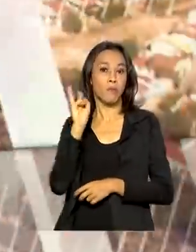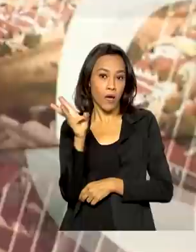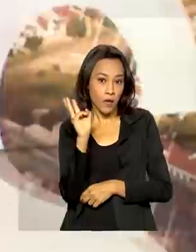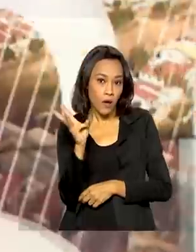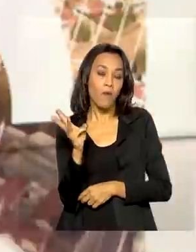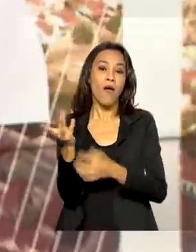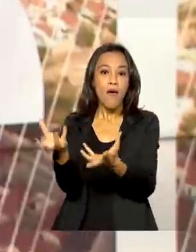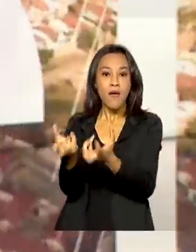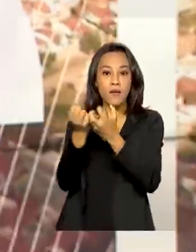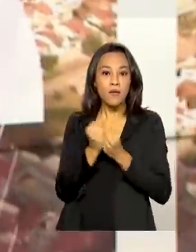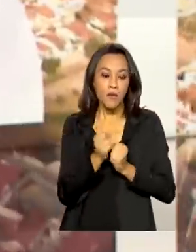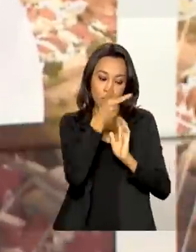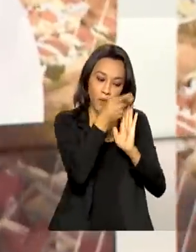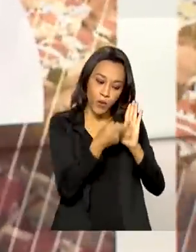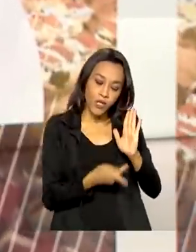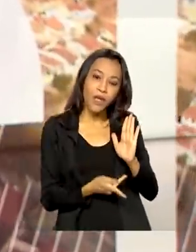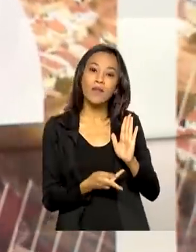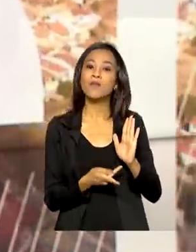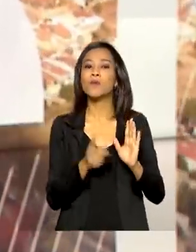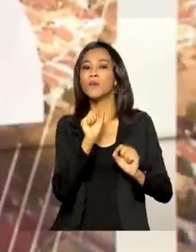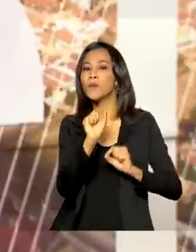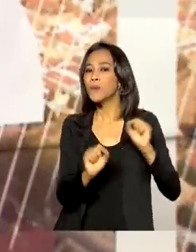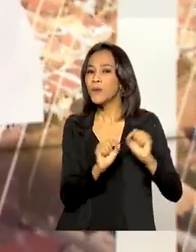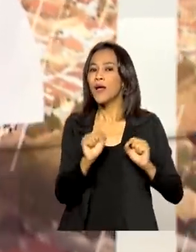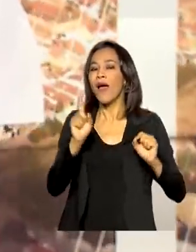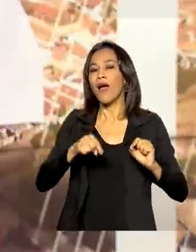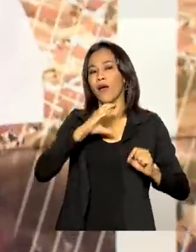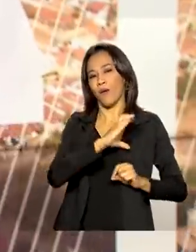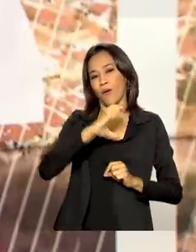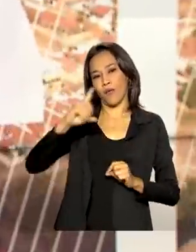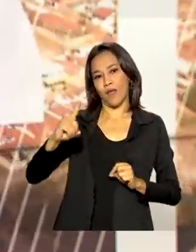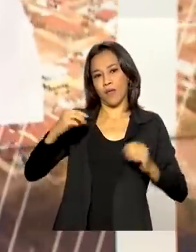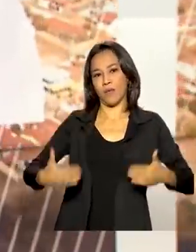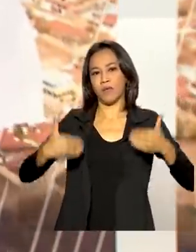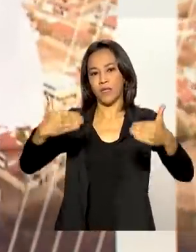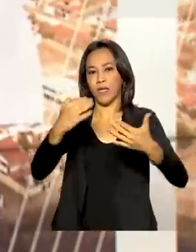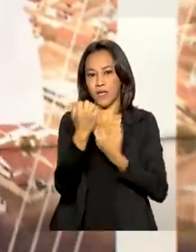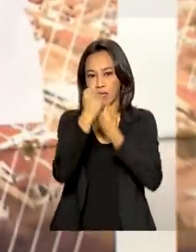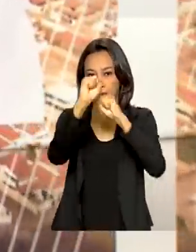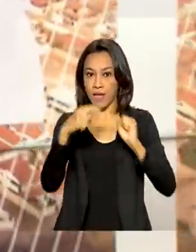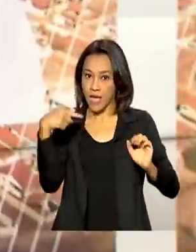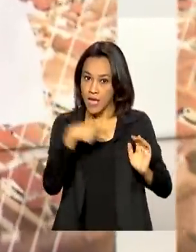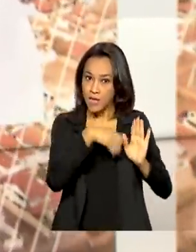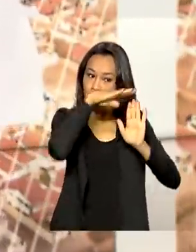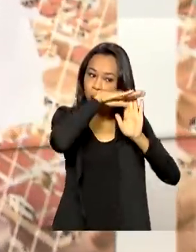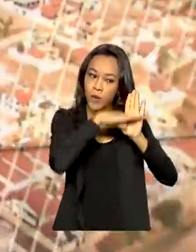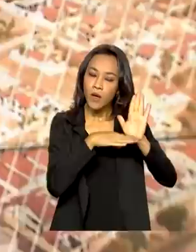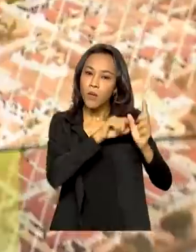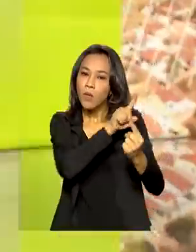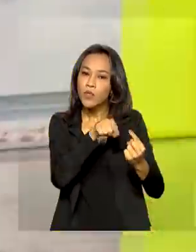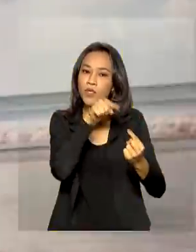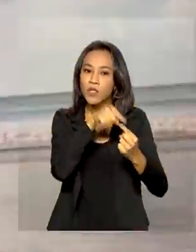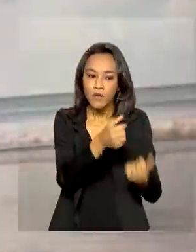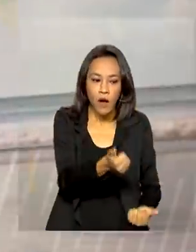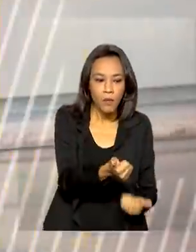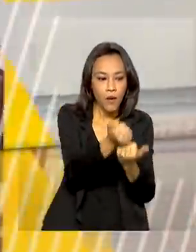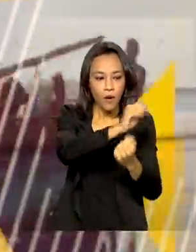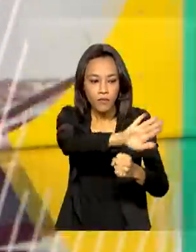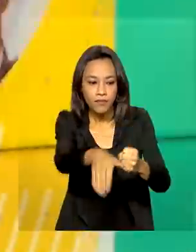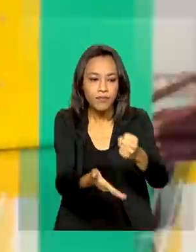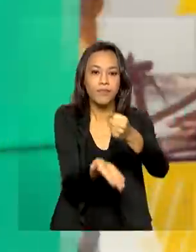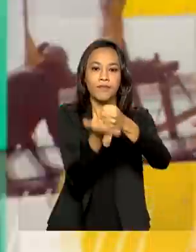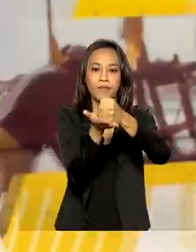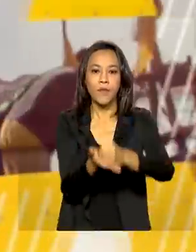recebem projetos do Calha Norte, coordenado pelo Ministério da Defesa. O programa promove o desenvolvimento sustentável em